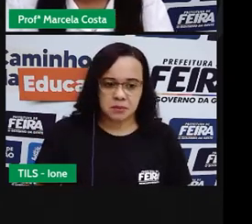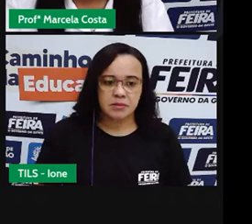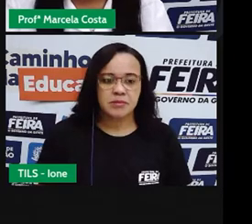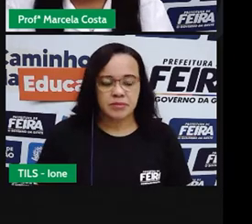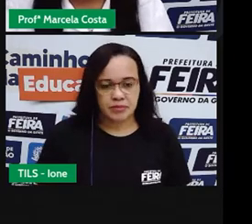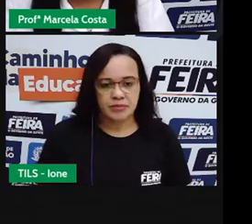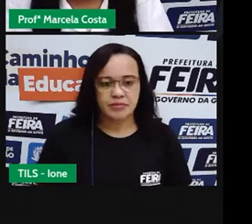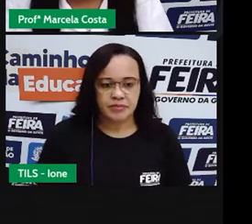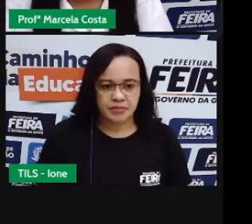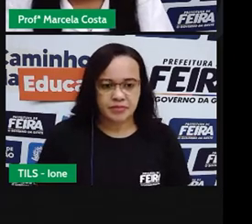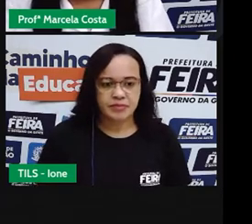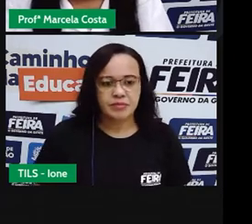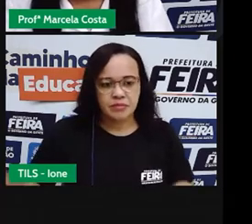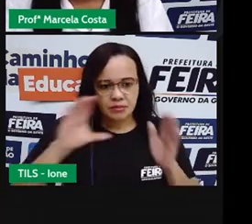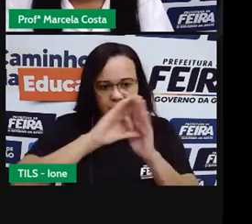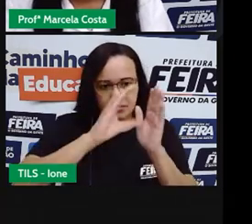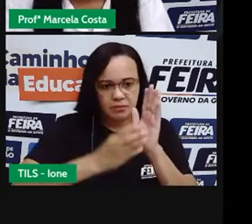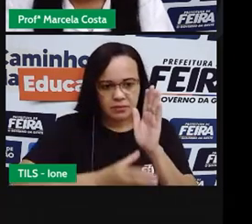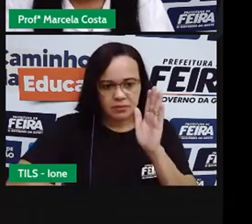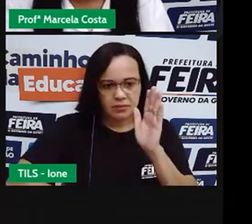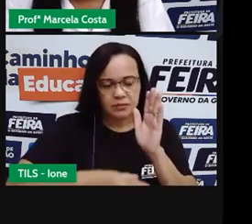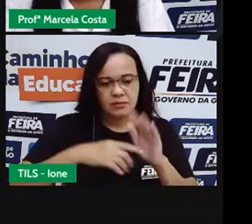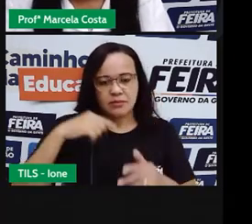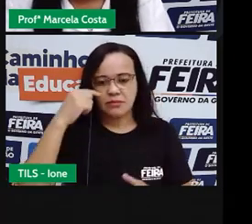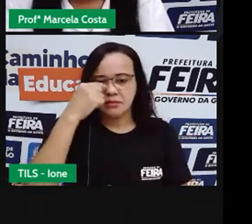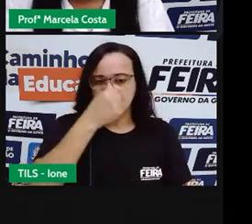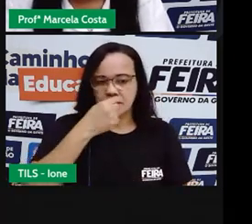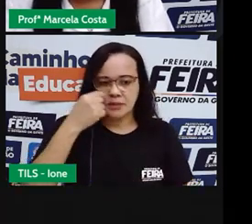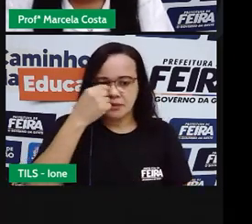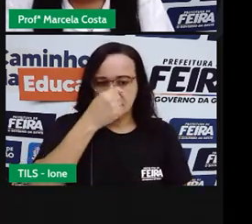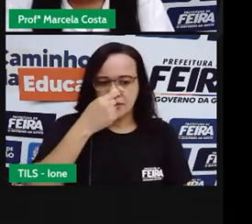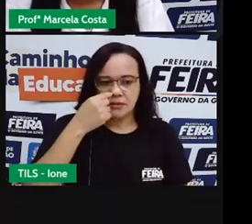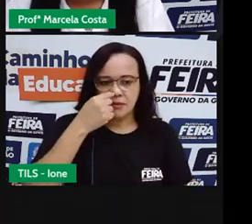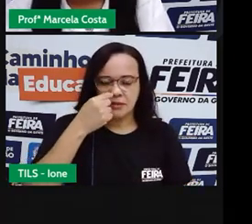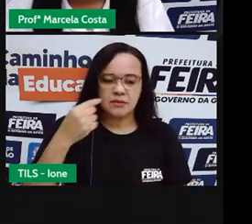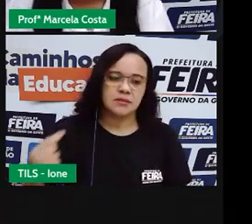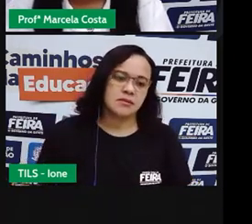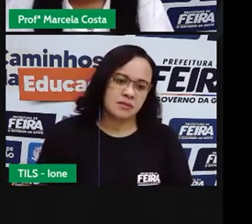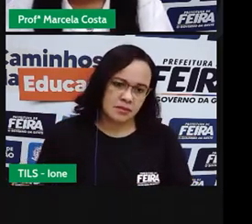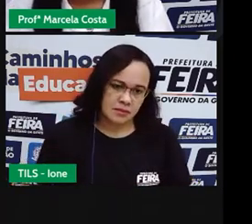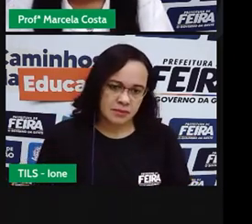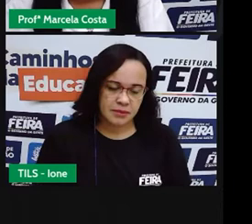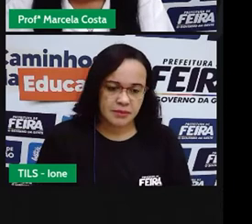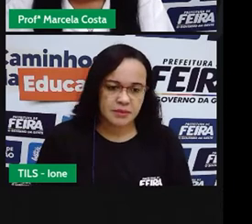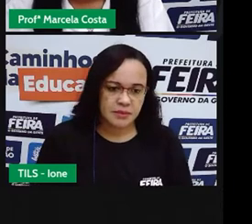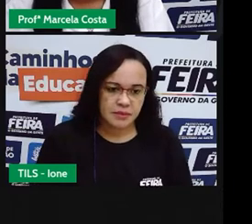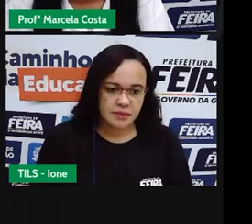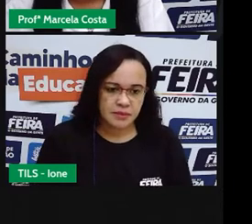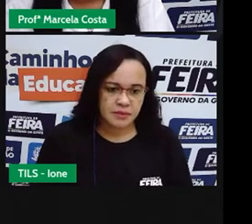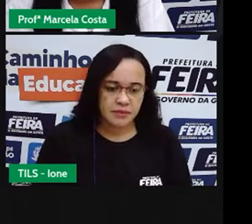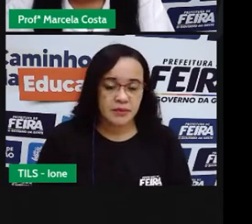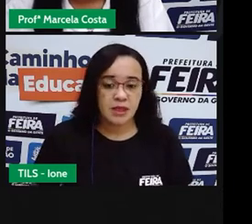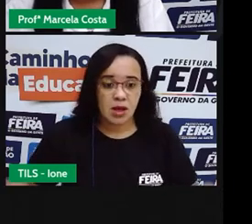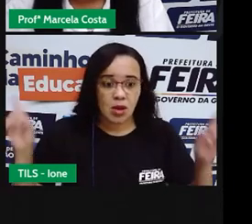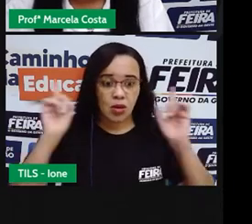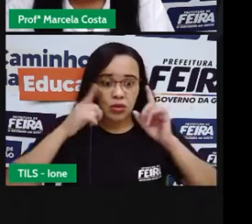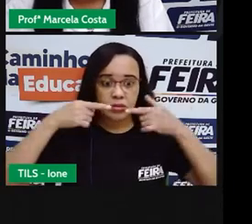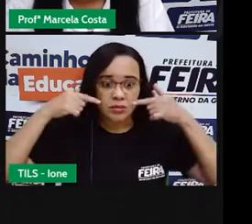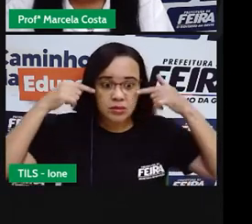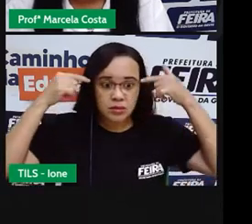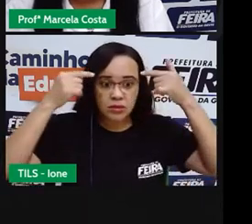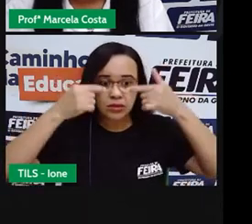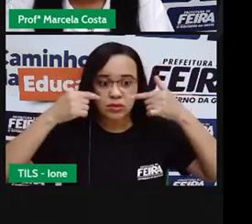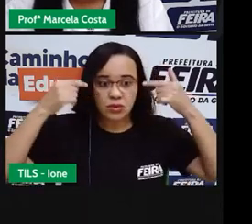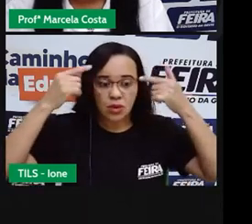escreve Aí a característica Nariz Arredondado Os olhos São olhos